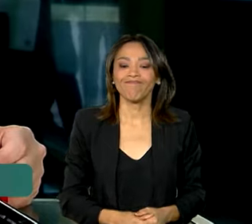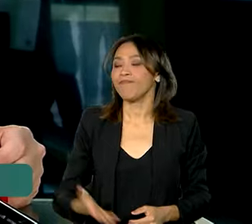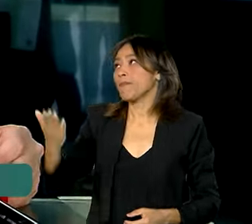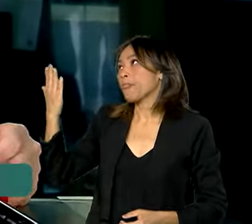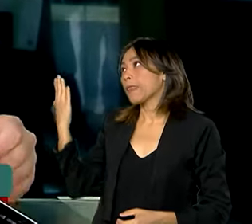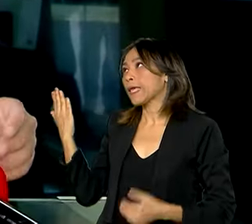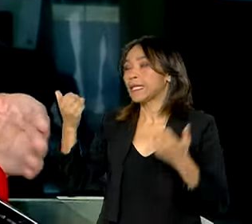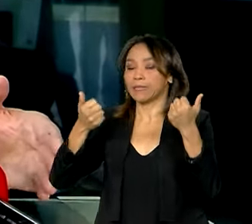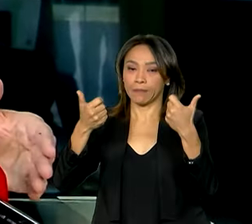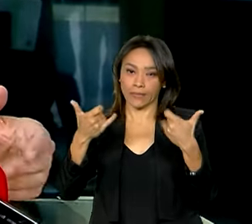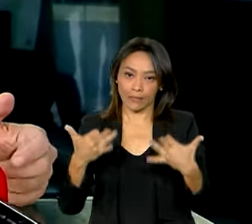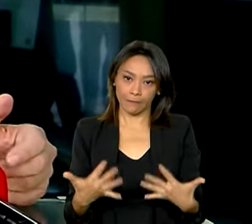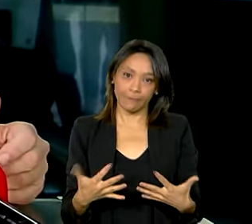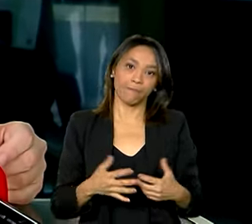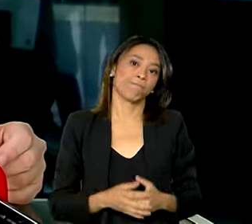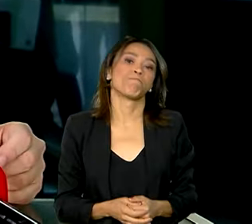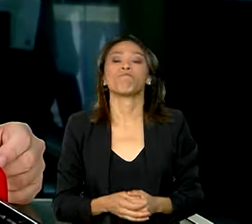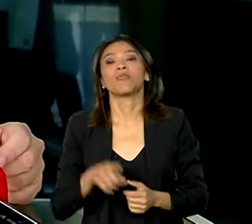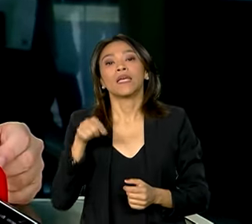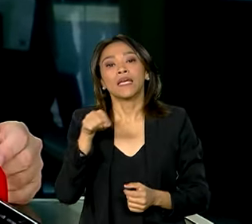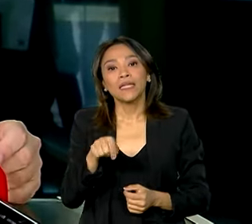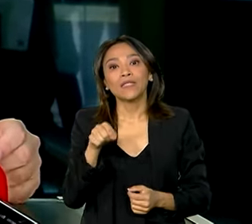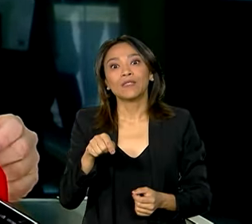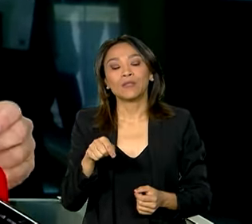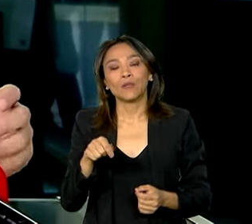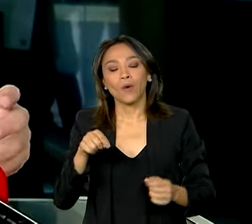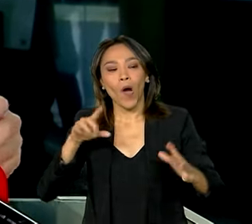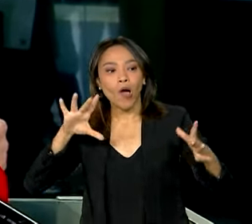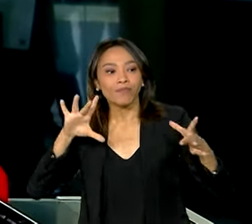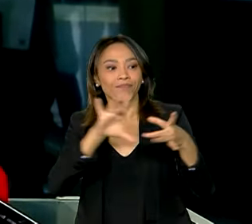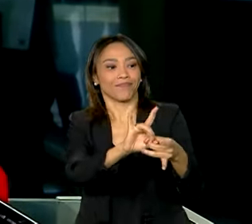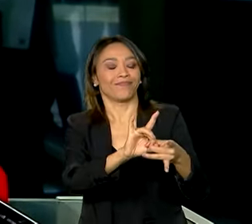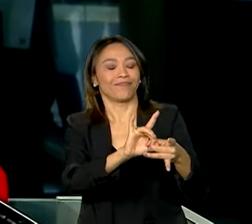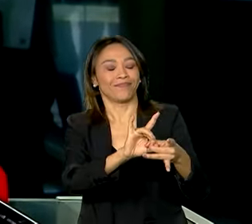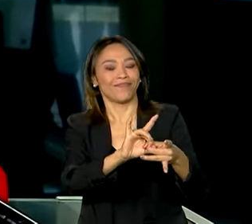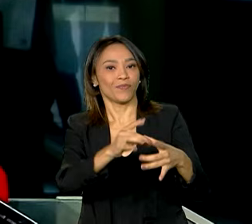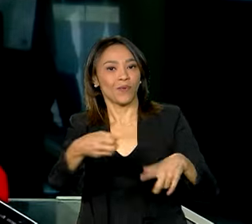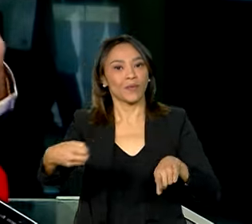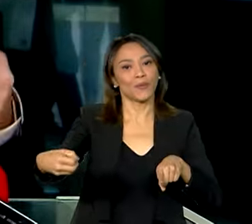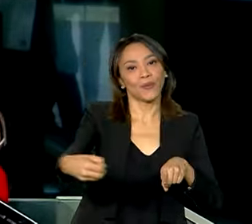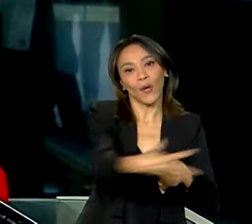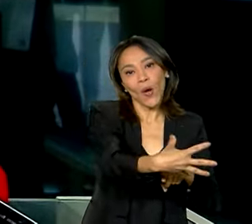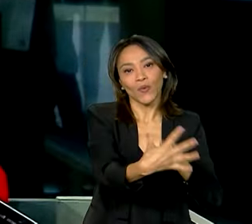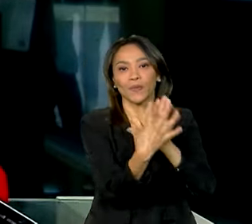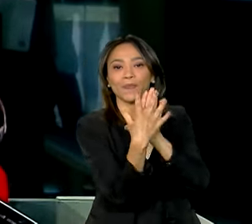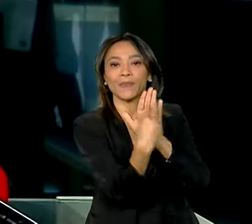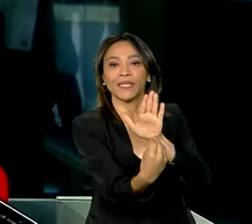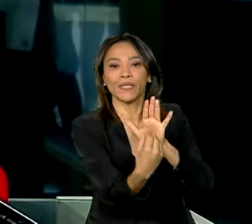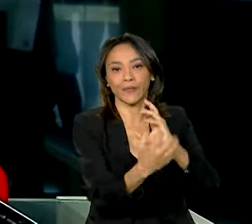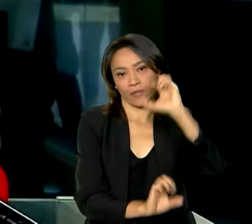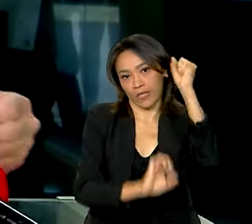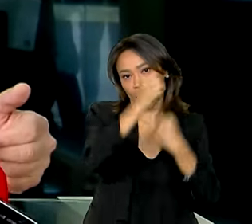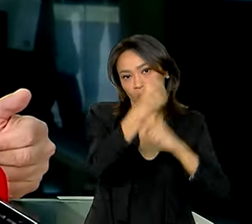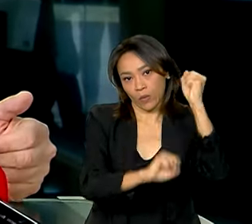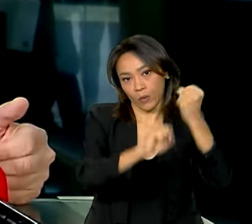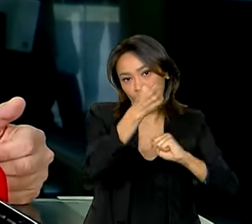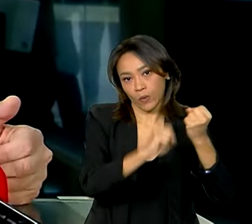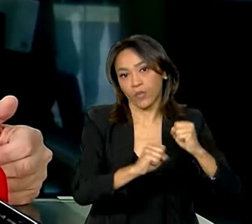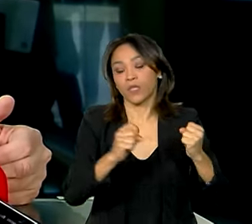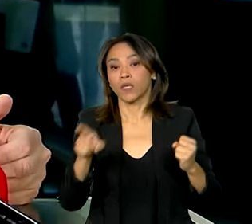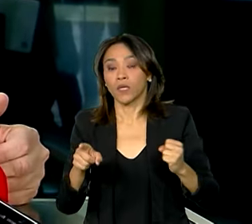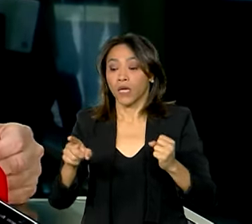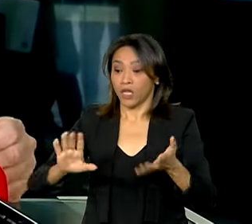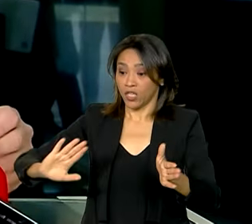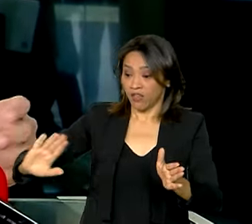encontro da neoindustrialização, ou seja, ajudar a renovar máquinas e